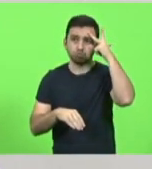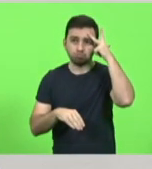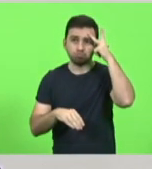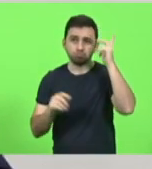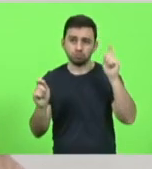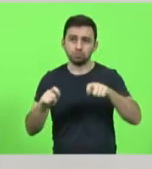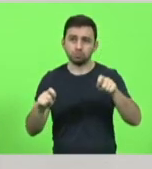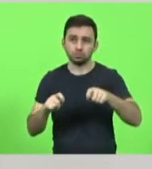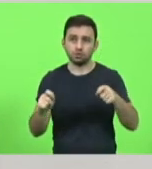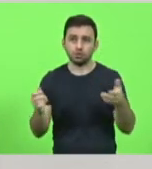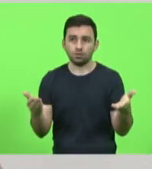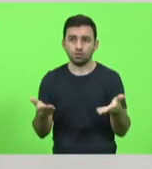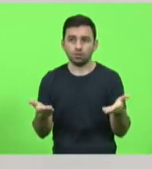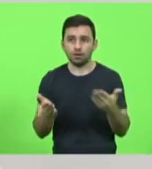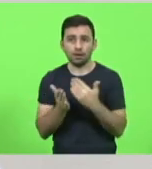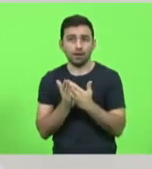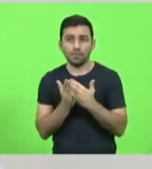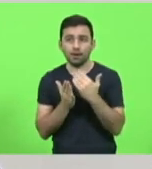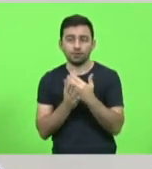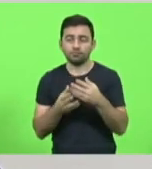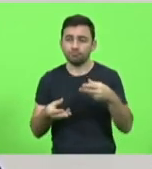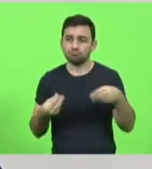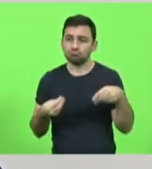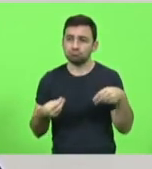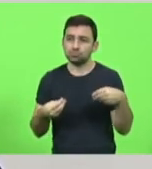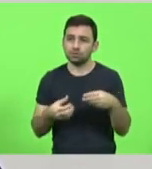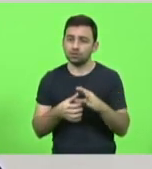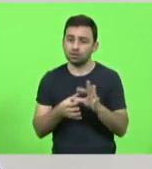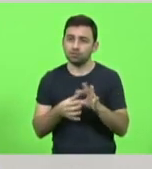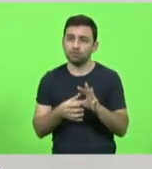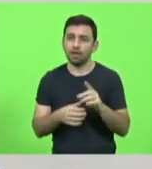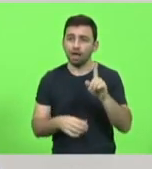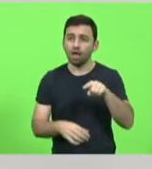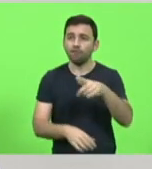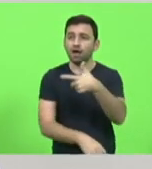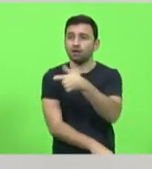de um modo mais flexível foi a vacina.